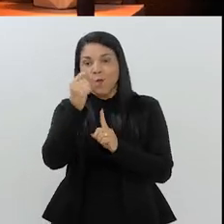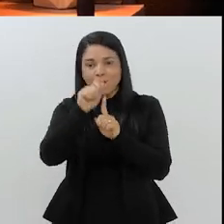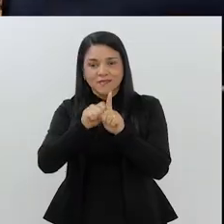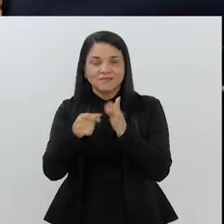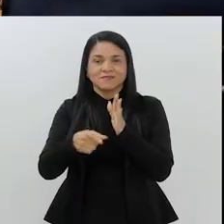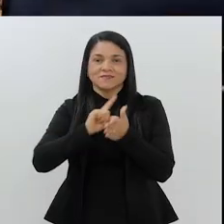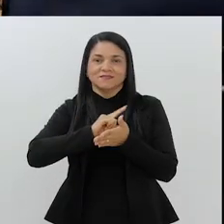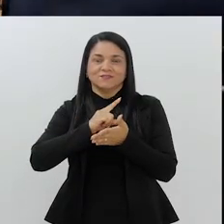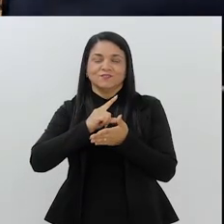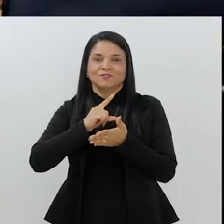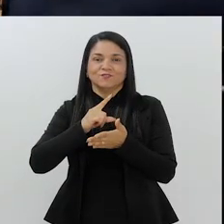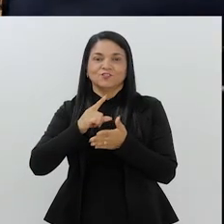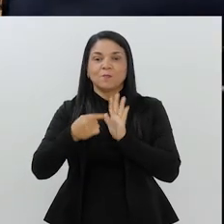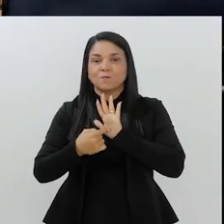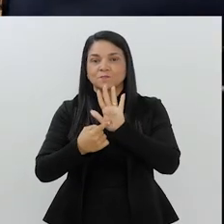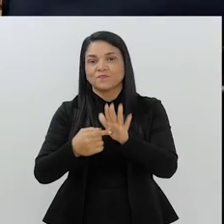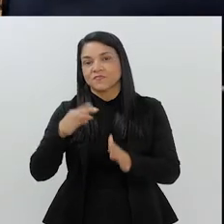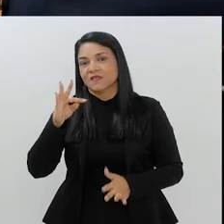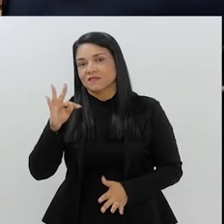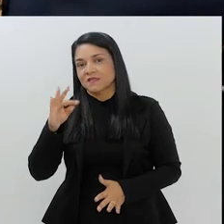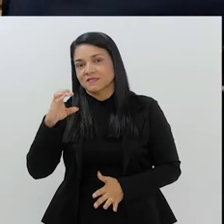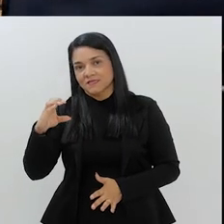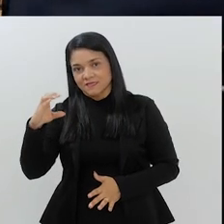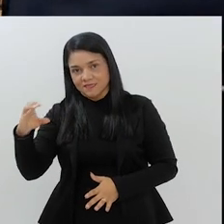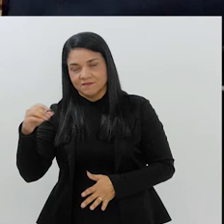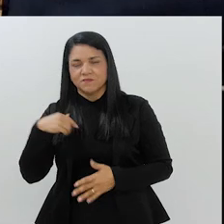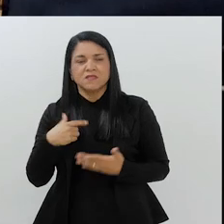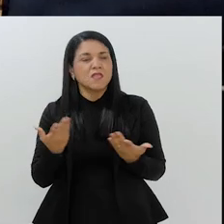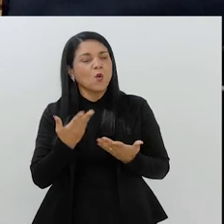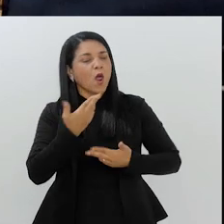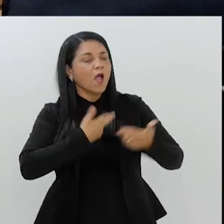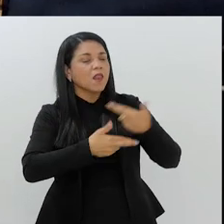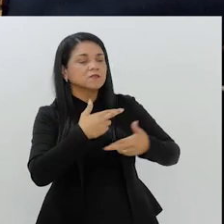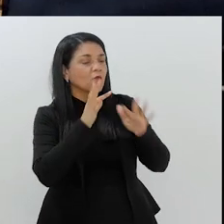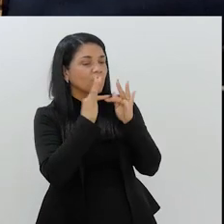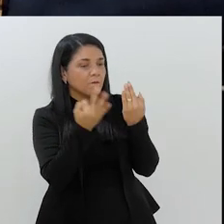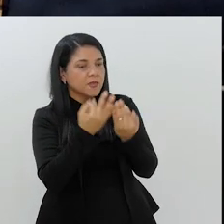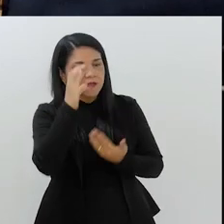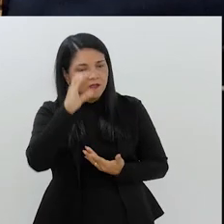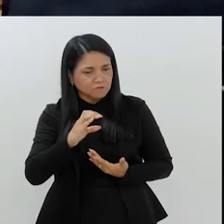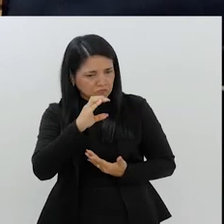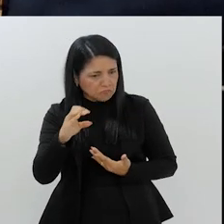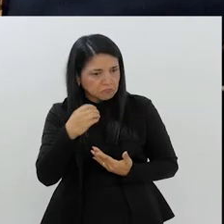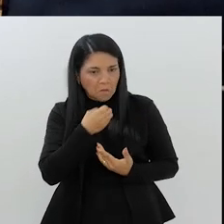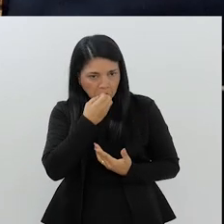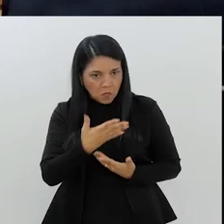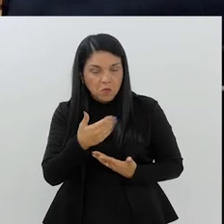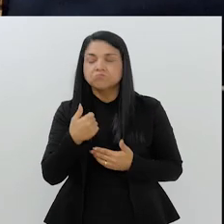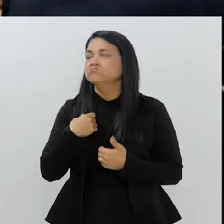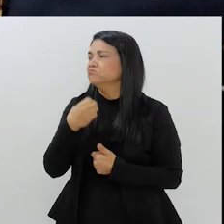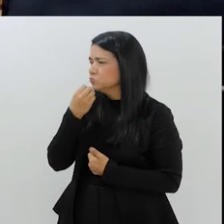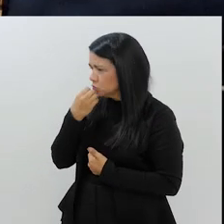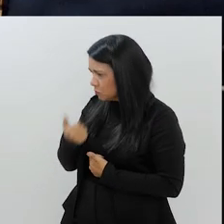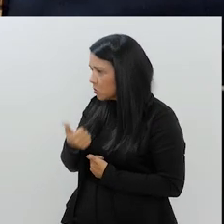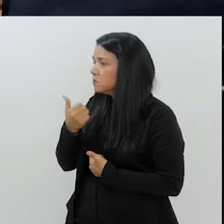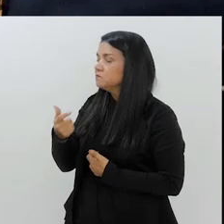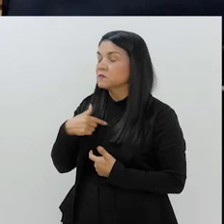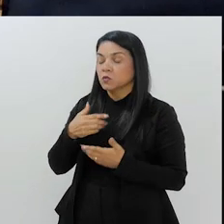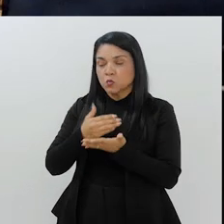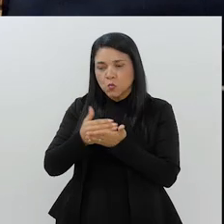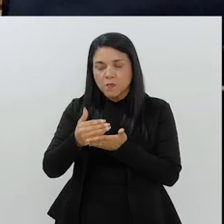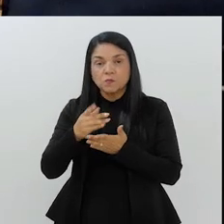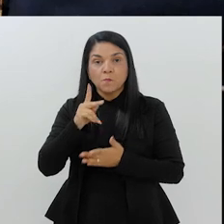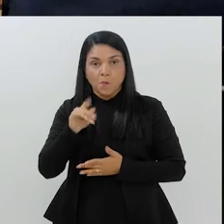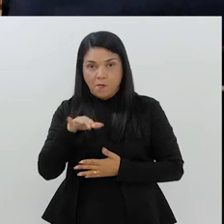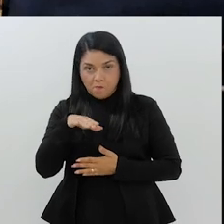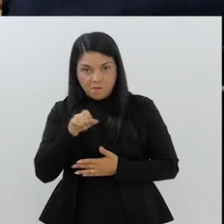monografia. E como é a relação com a família, que ainda é católica? Muito boa, muito boa. No início, os meus